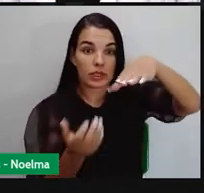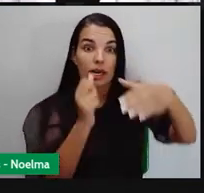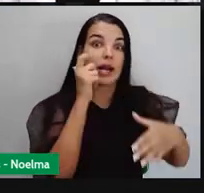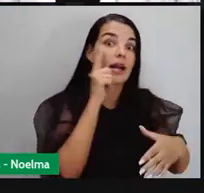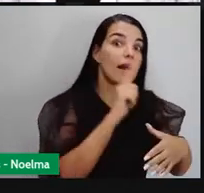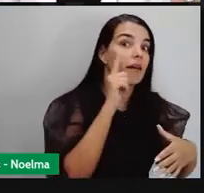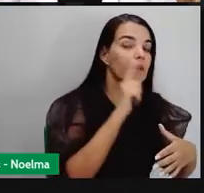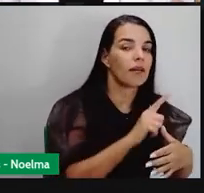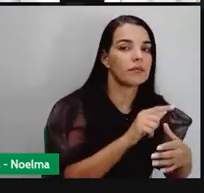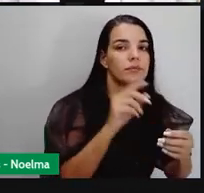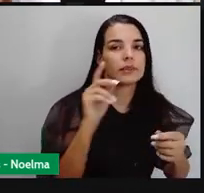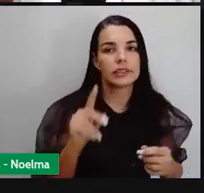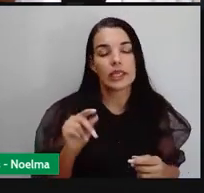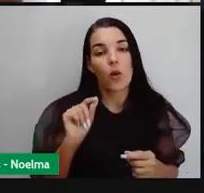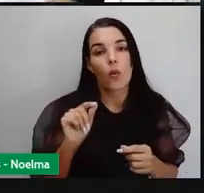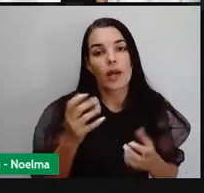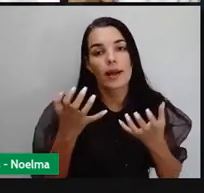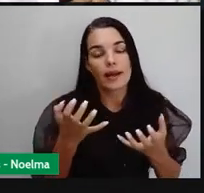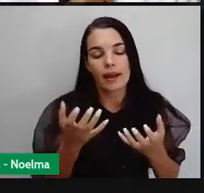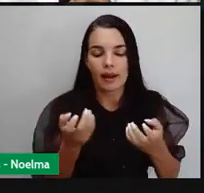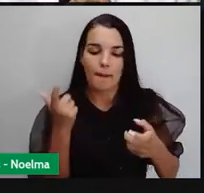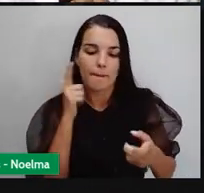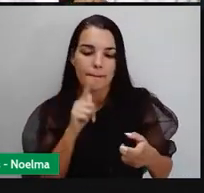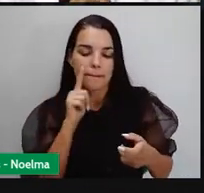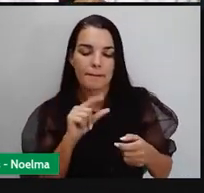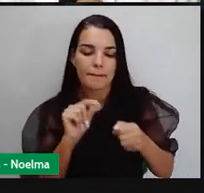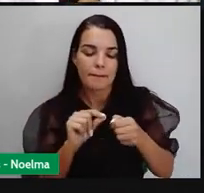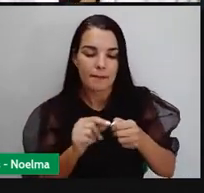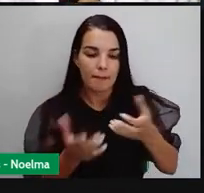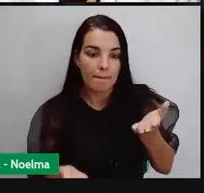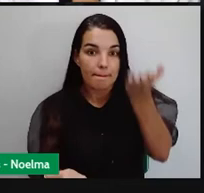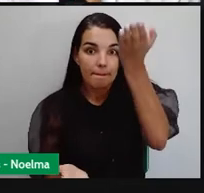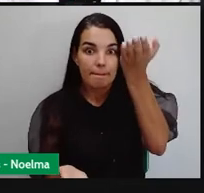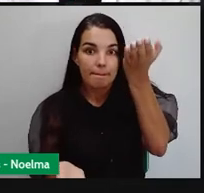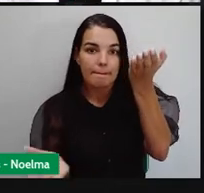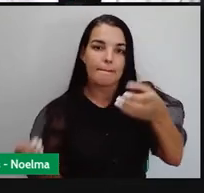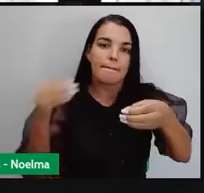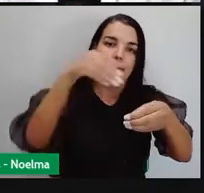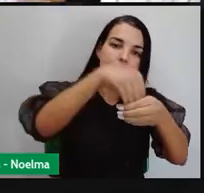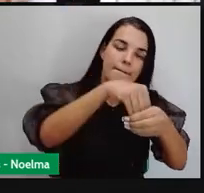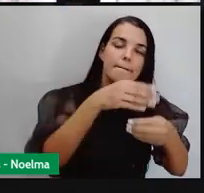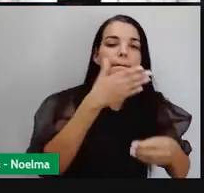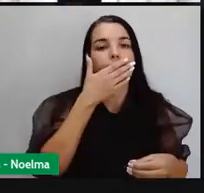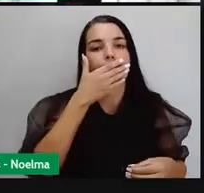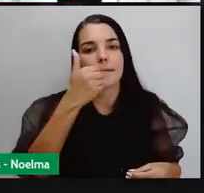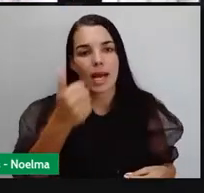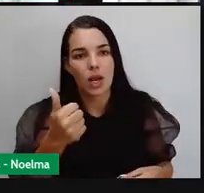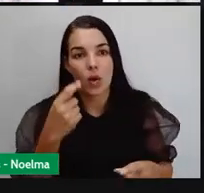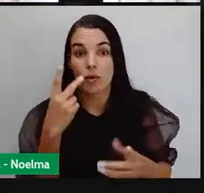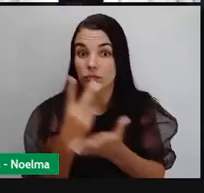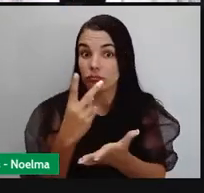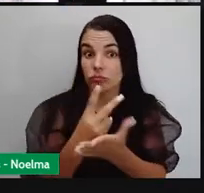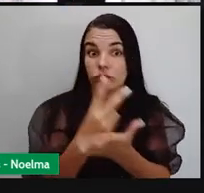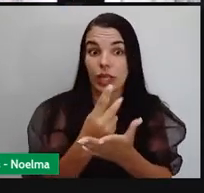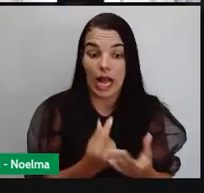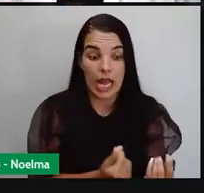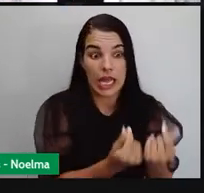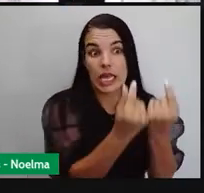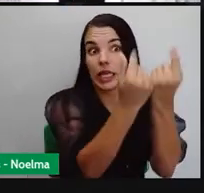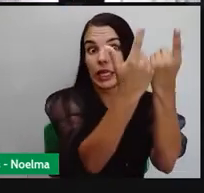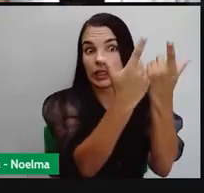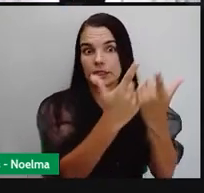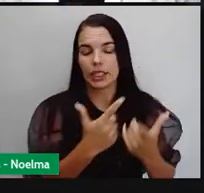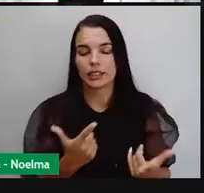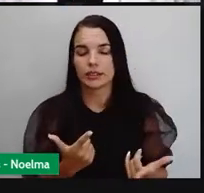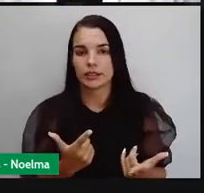lado da entrada de riqueza pesasse mais do que o lado da saída de riqueza. Fazer sempre a riqueza entrar e a riqueza sair.